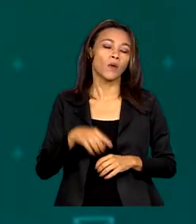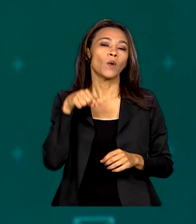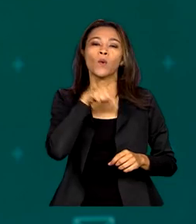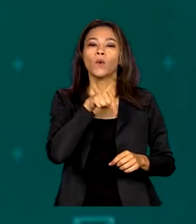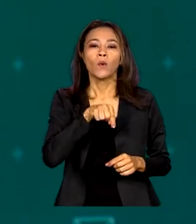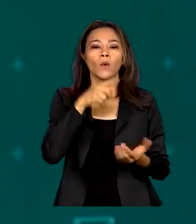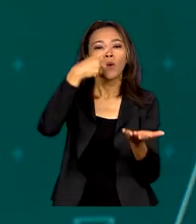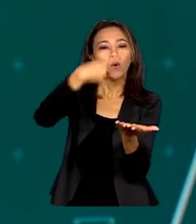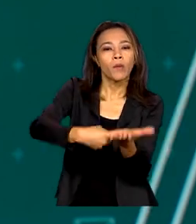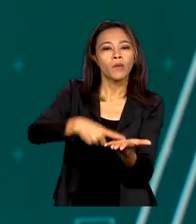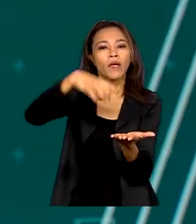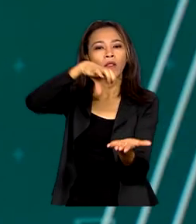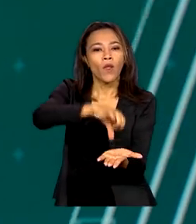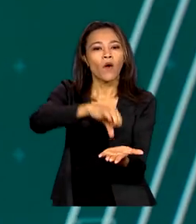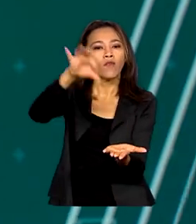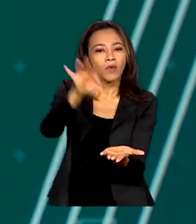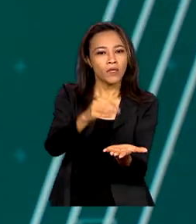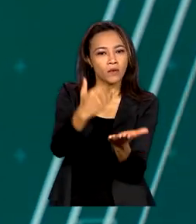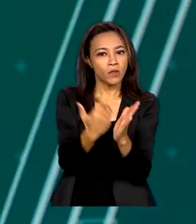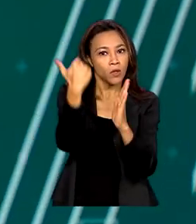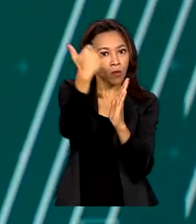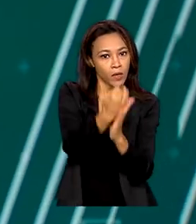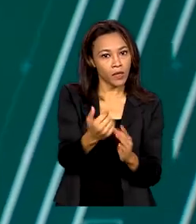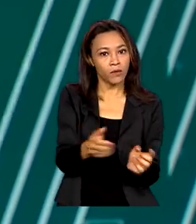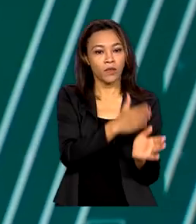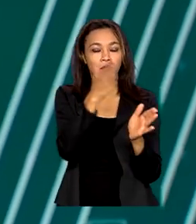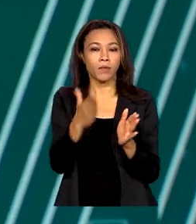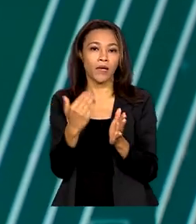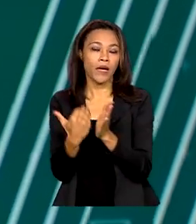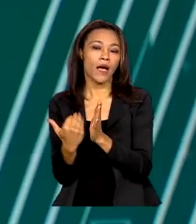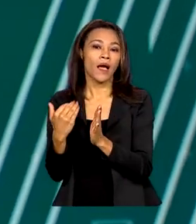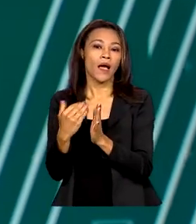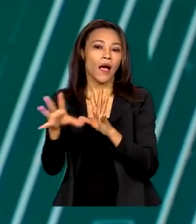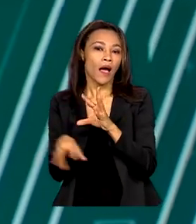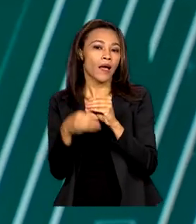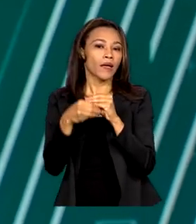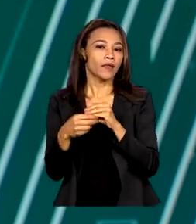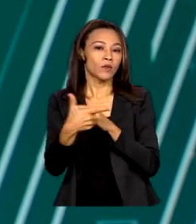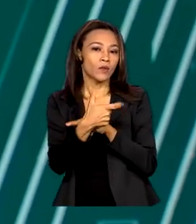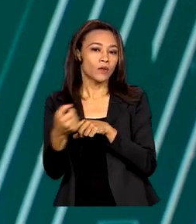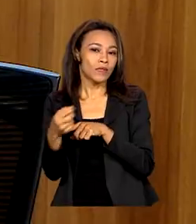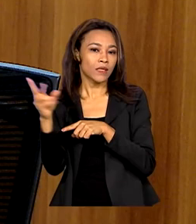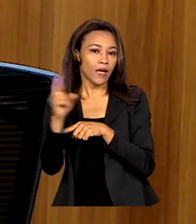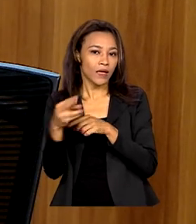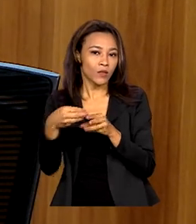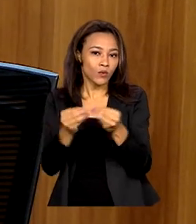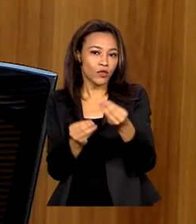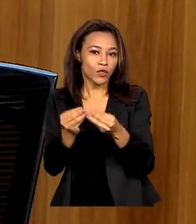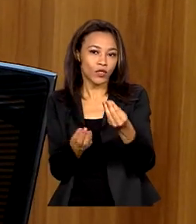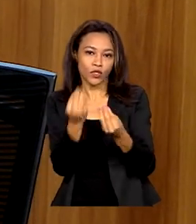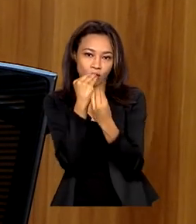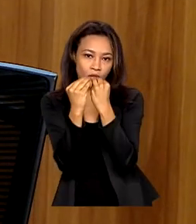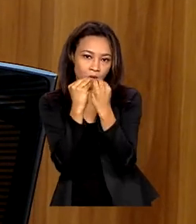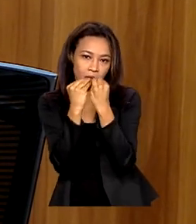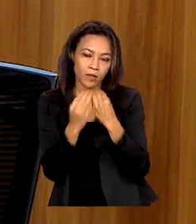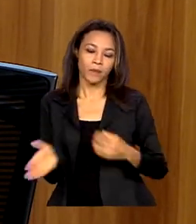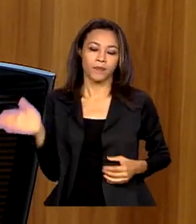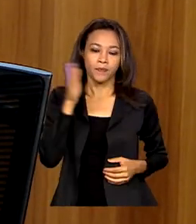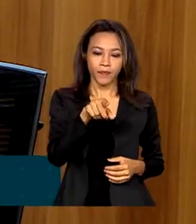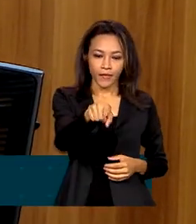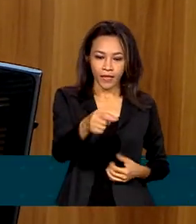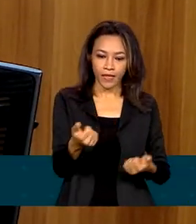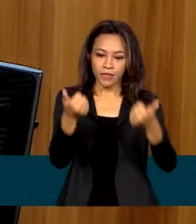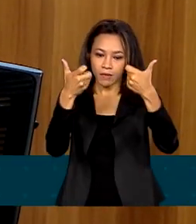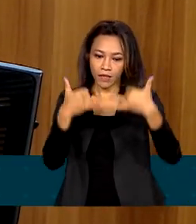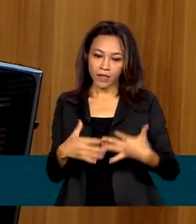de aumento neste ano, além de um acréscimo de R$ 200 no ticket alimentação. A gente teve uma negociação enorme